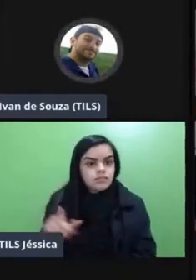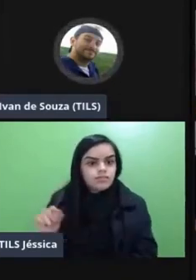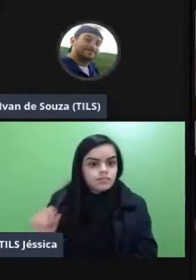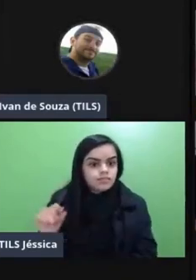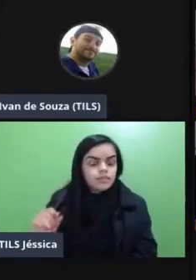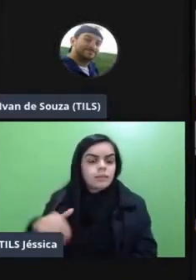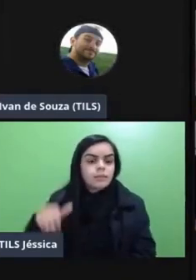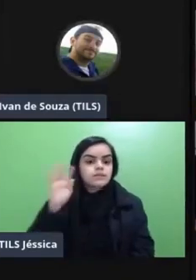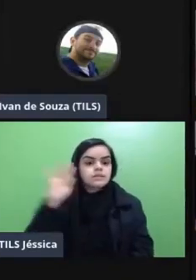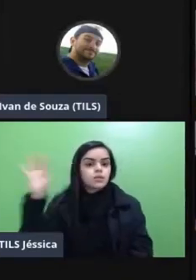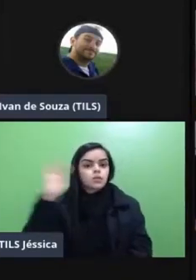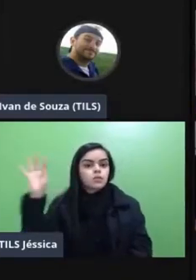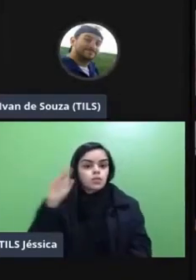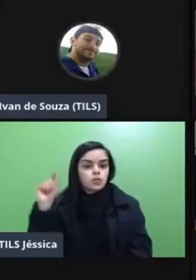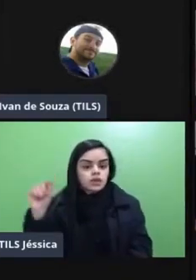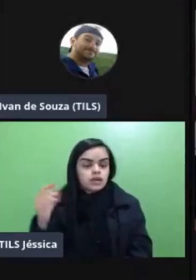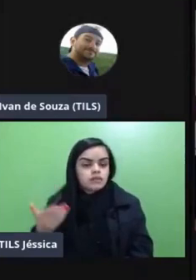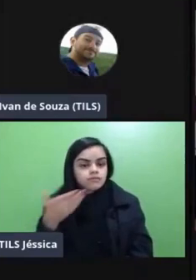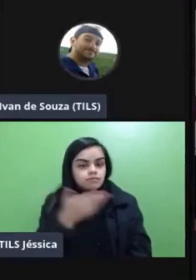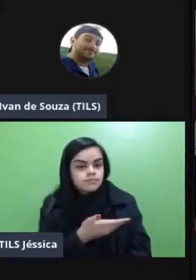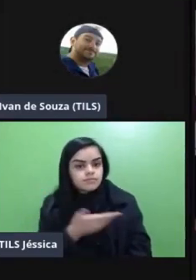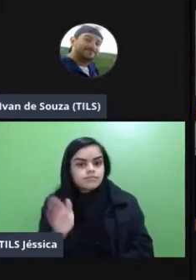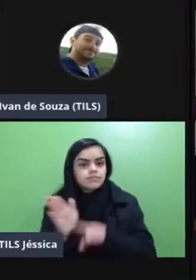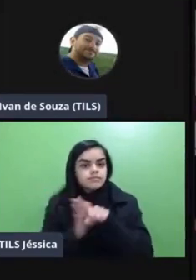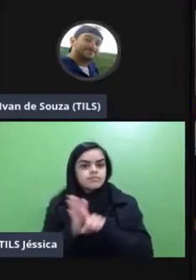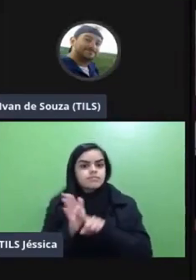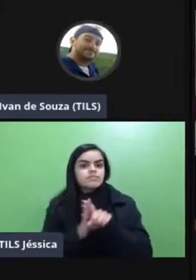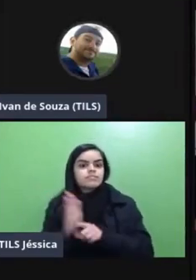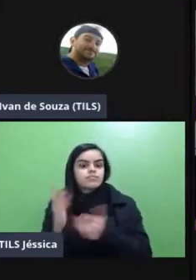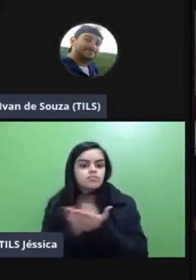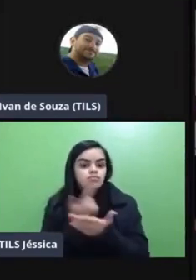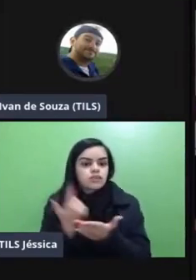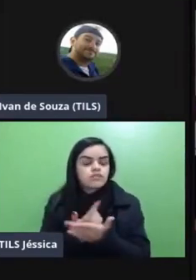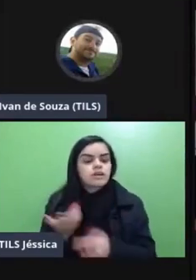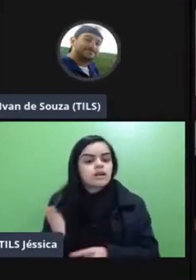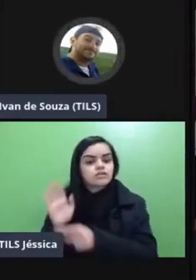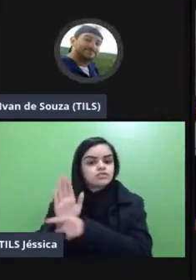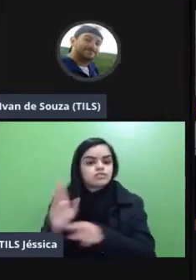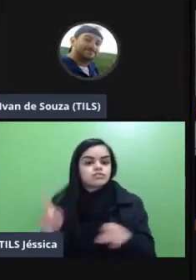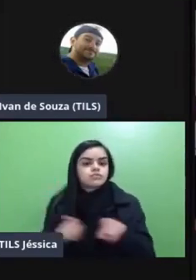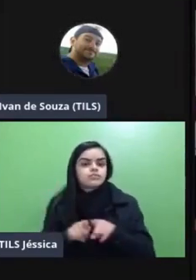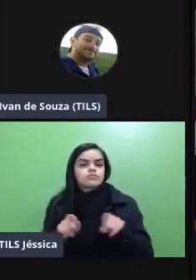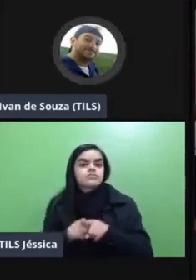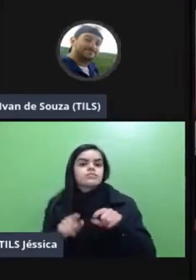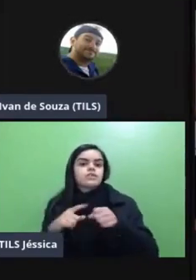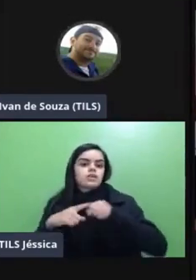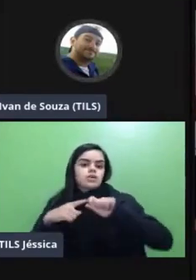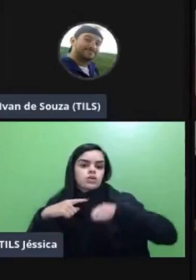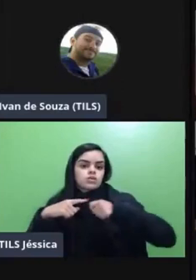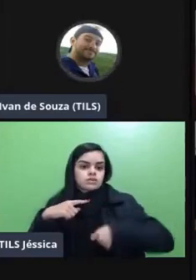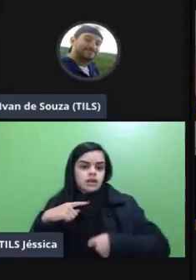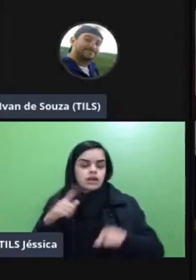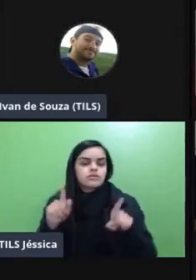teórica né baseada nessa baseada nessa pesquisa um livro colaborativo ou um glossário em que todos vão